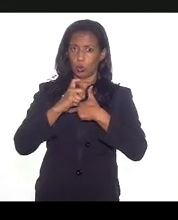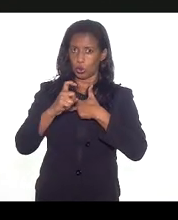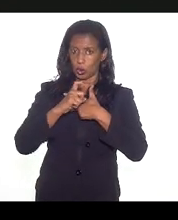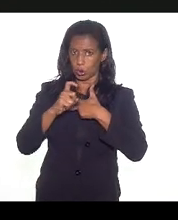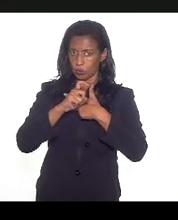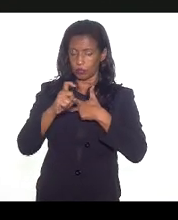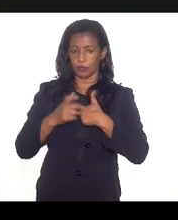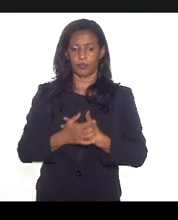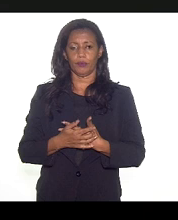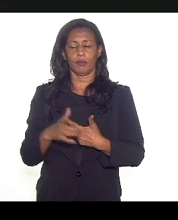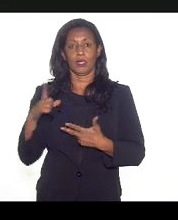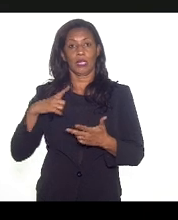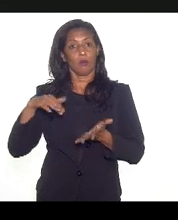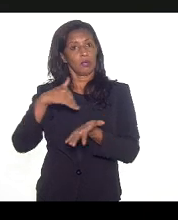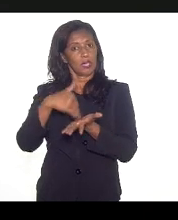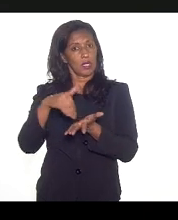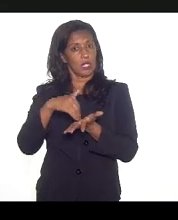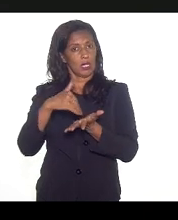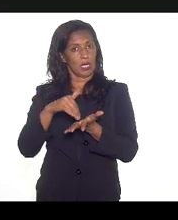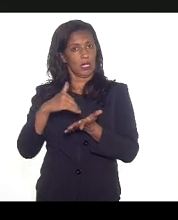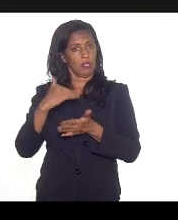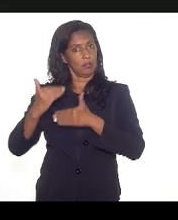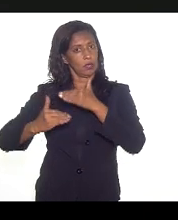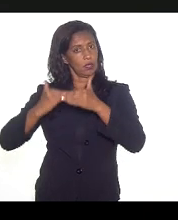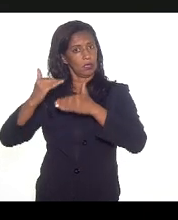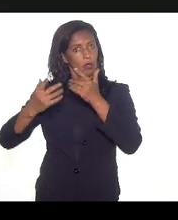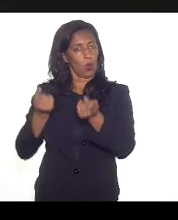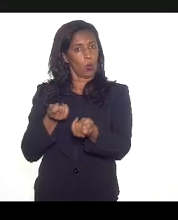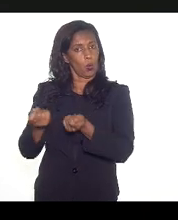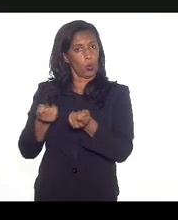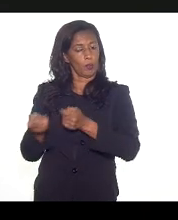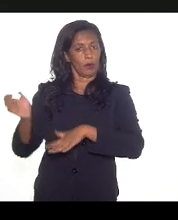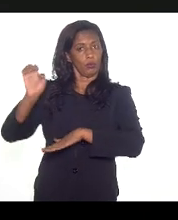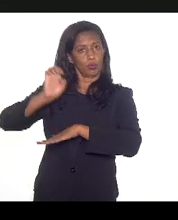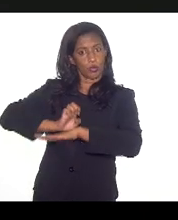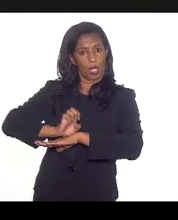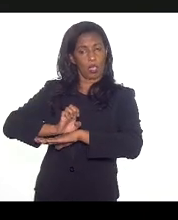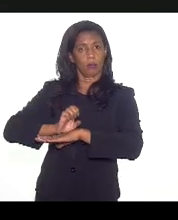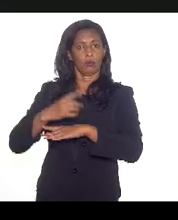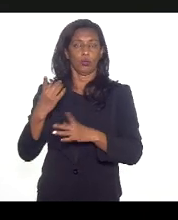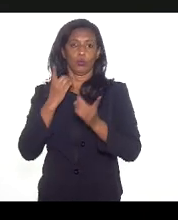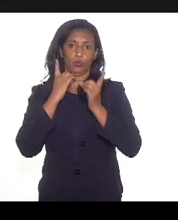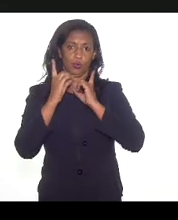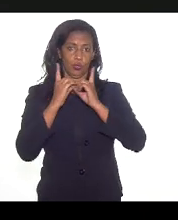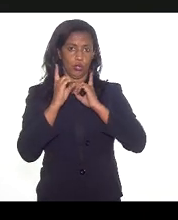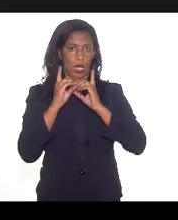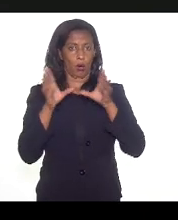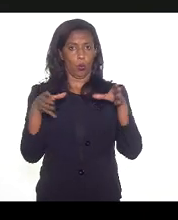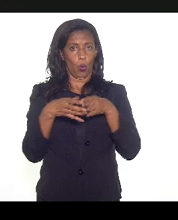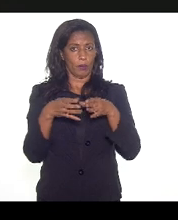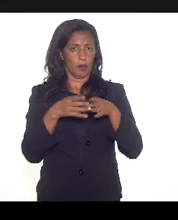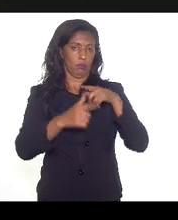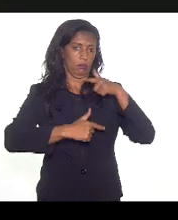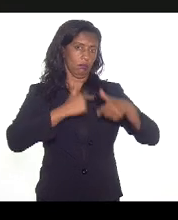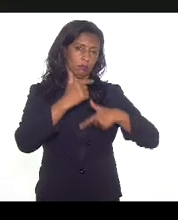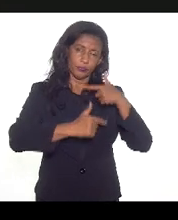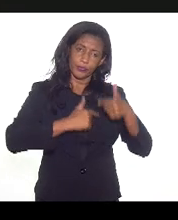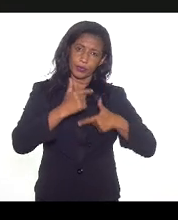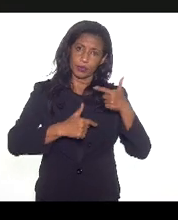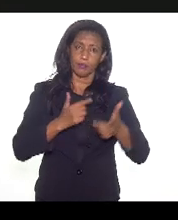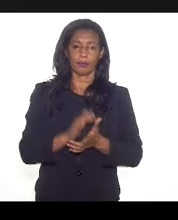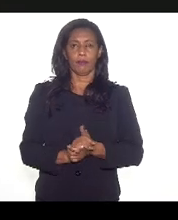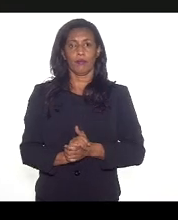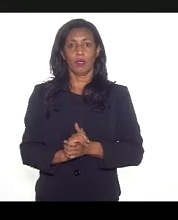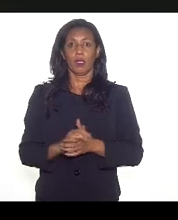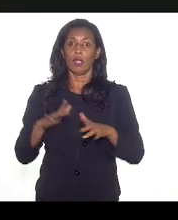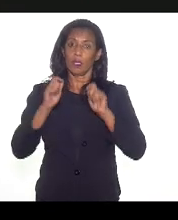a Secretaria de Desenvolvimento Econômico do Estado, em diálogo aí conosco da Comissão de Trabalho, e com